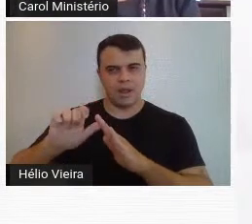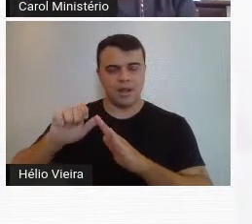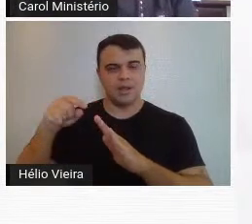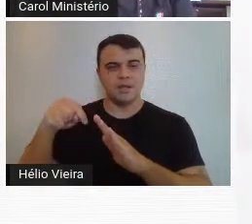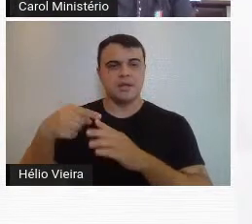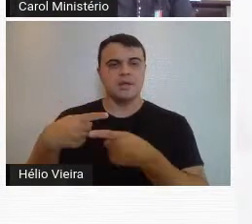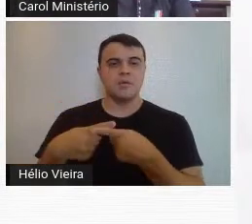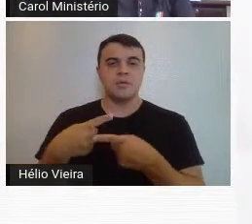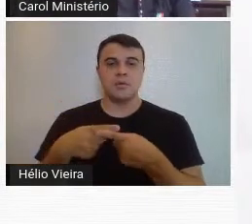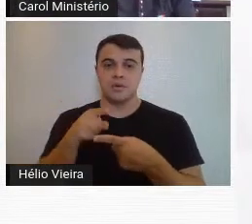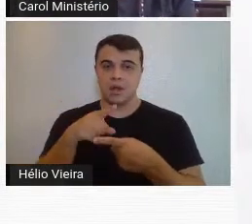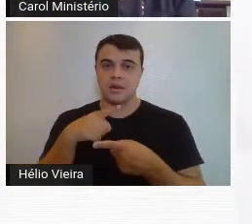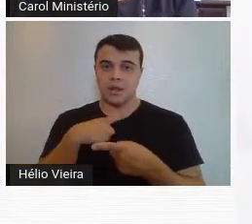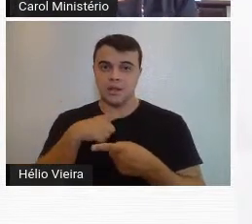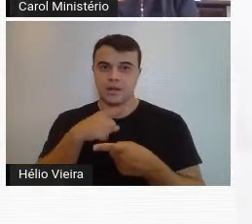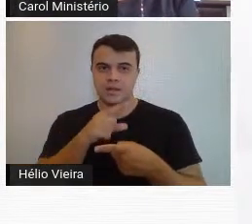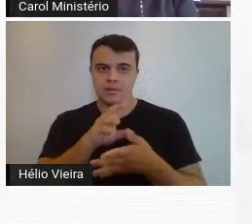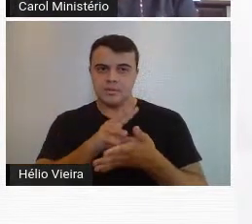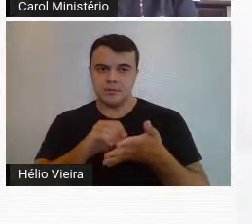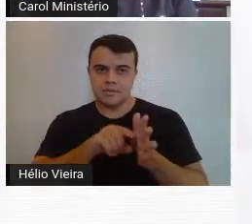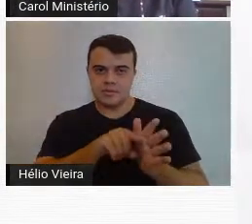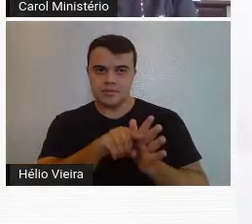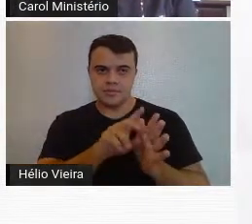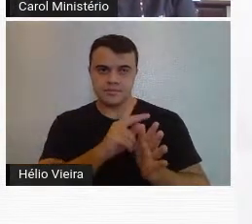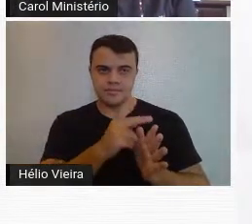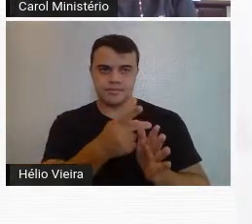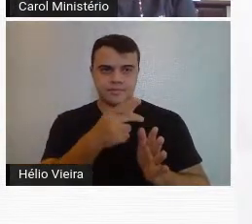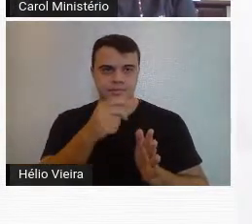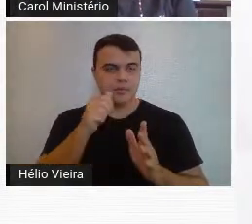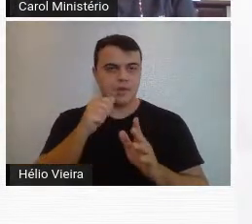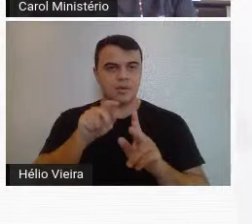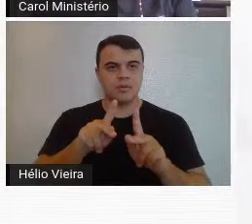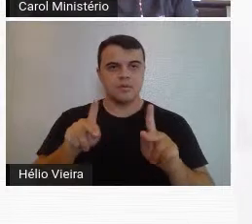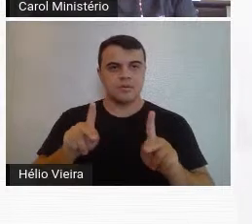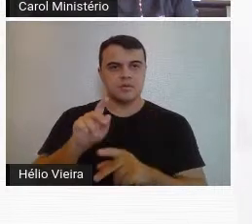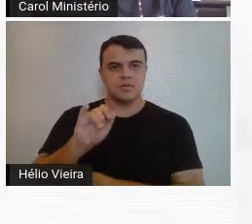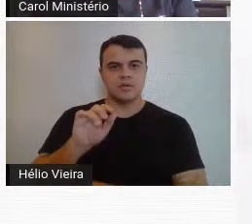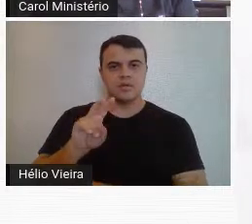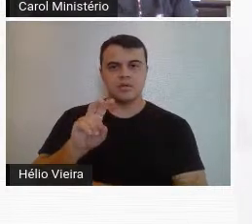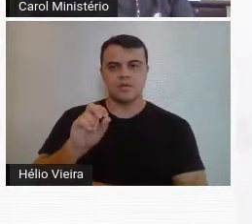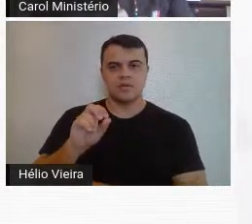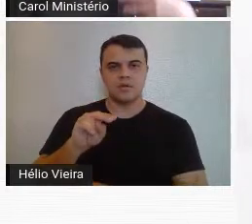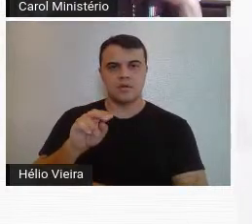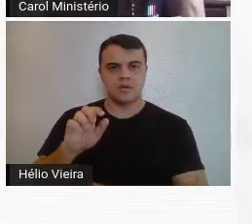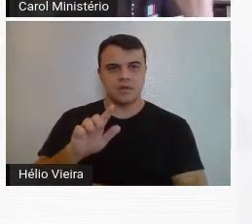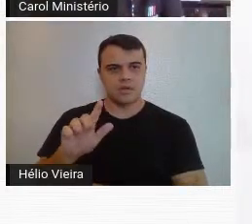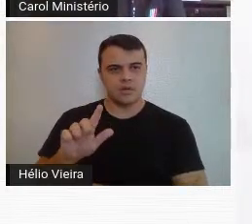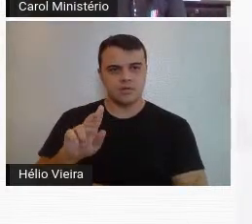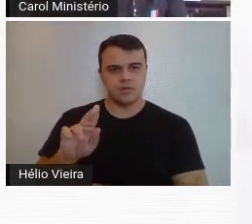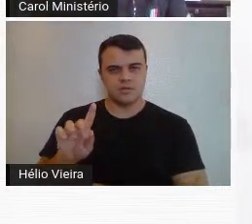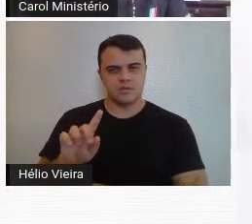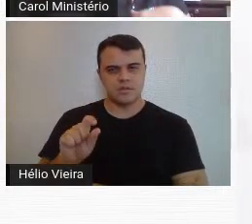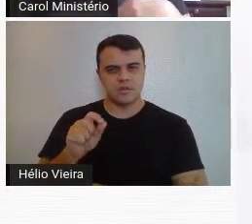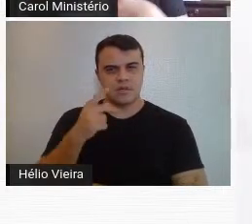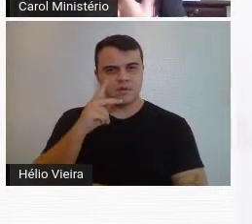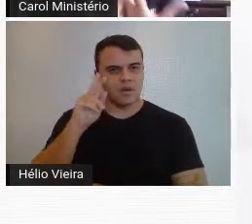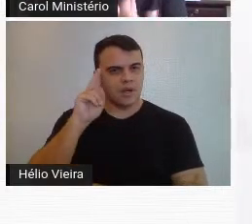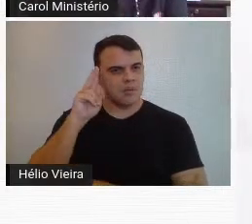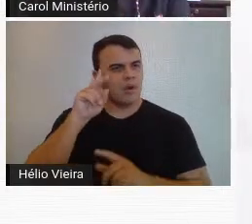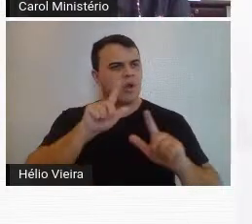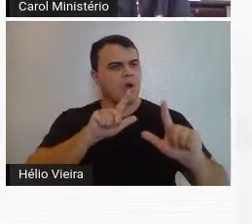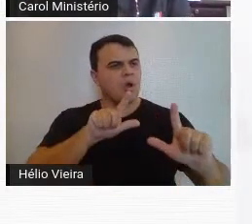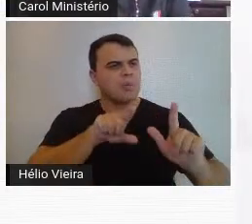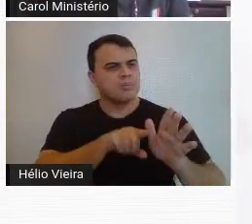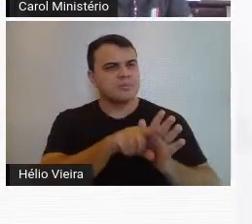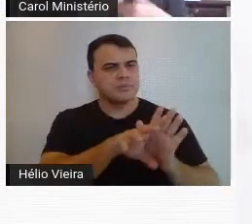foi também baseada na pesquisa histórica da professora Ivone Luzia. Então, ela resgatou obras que estavam perdidas,